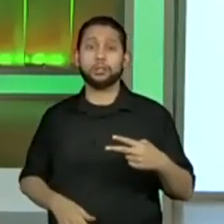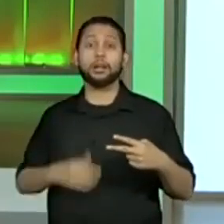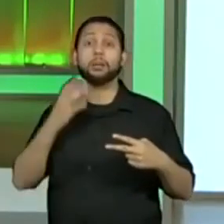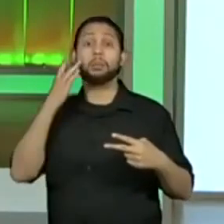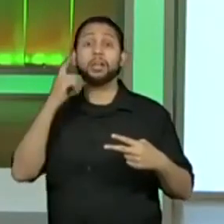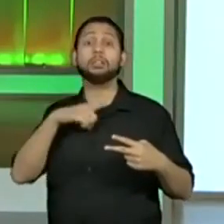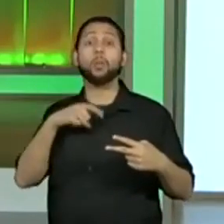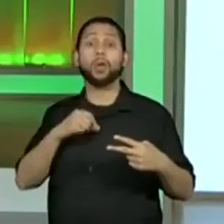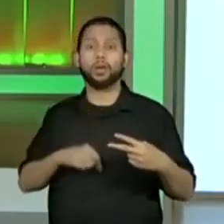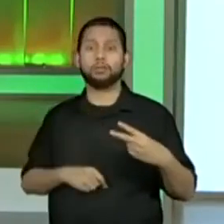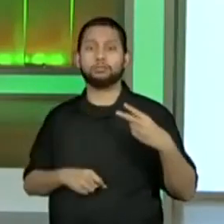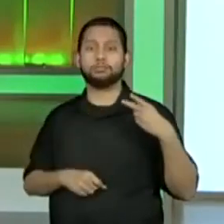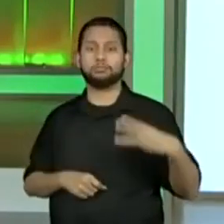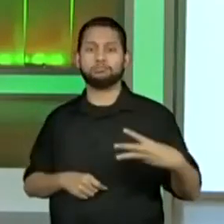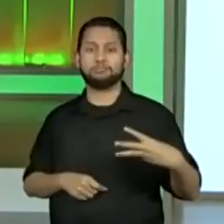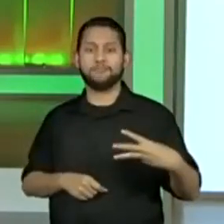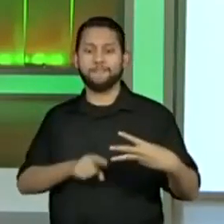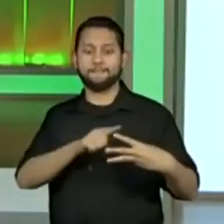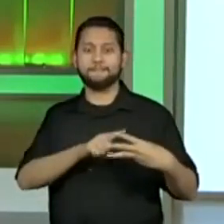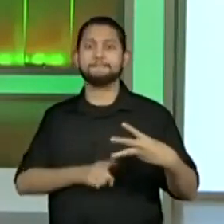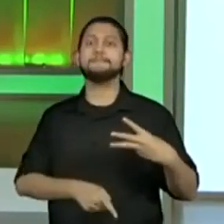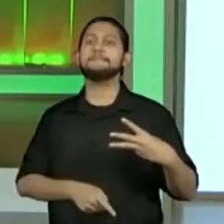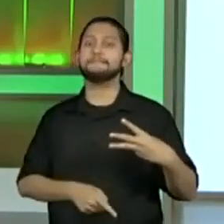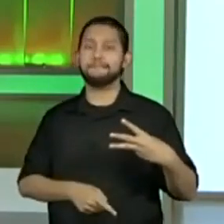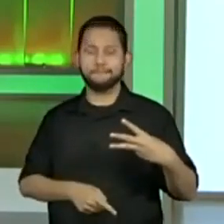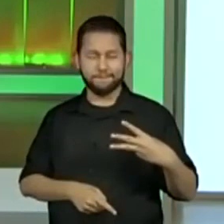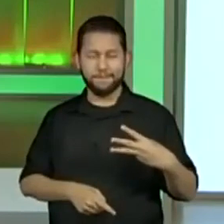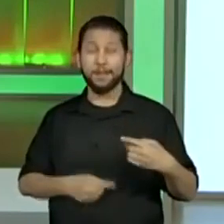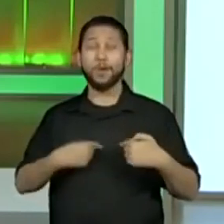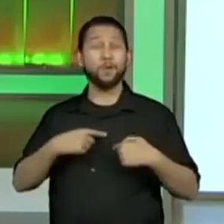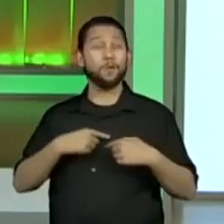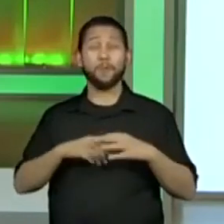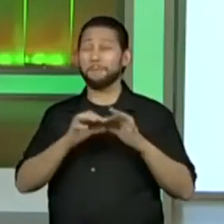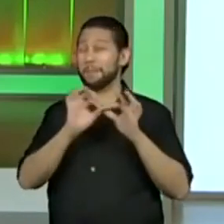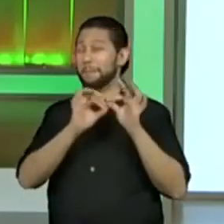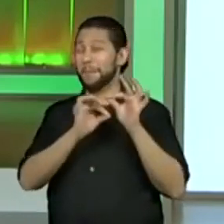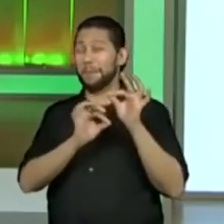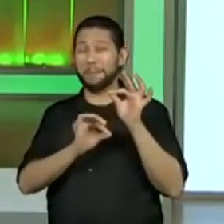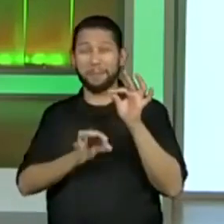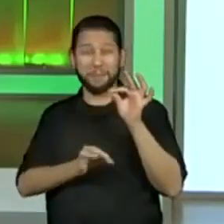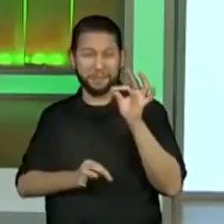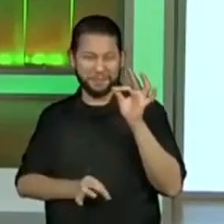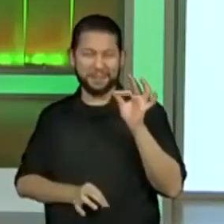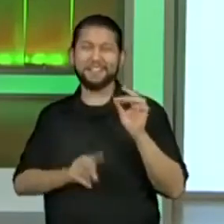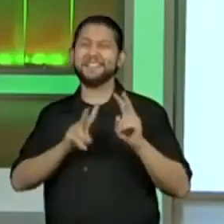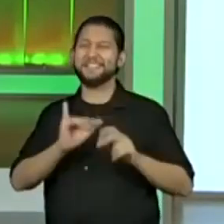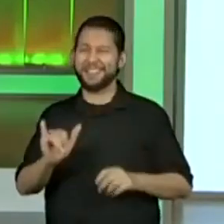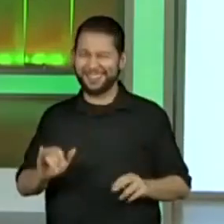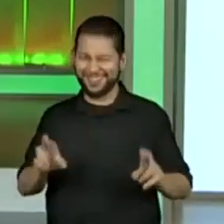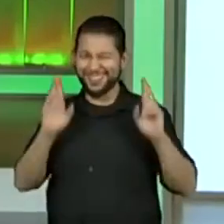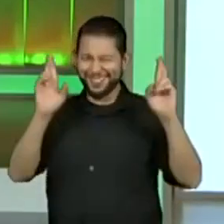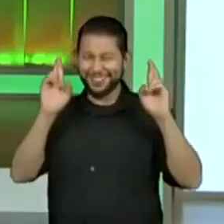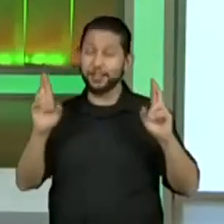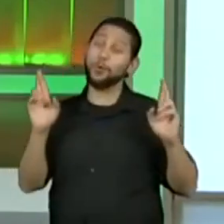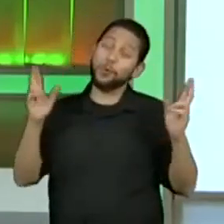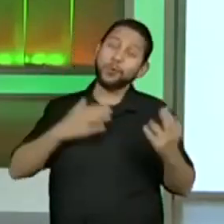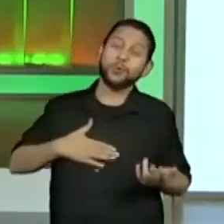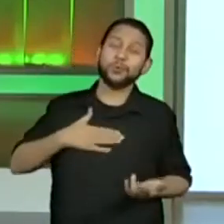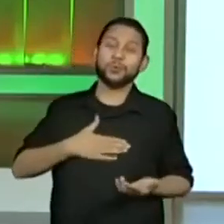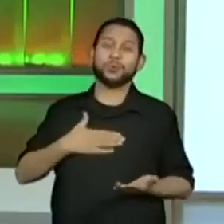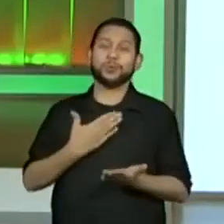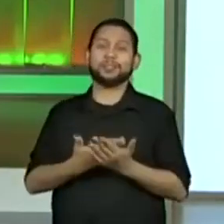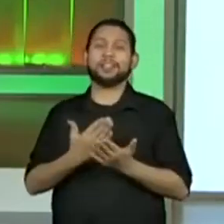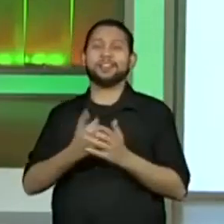três aulas seguidas. Eu vou falar demais, vocês não têm noção, gente. Espero que vocês tenham gostado.